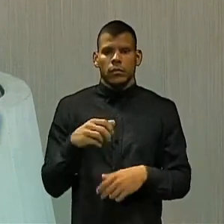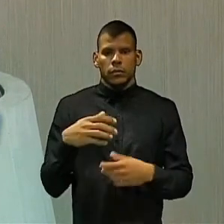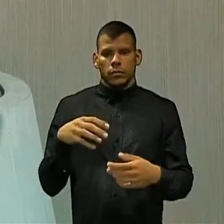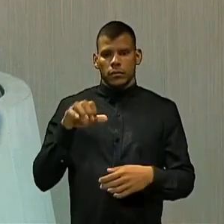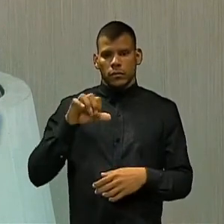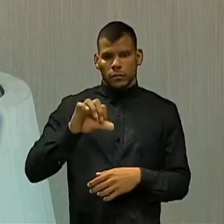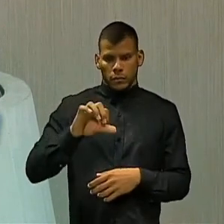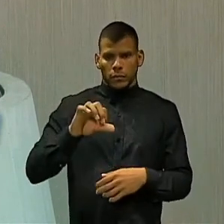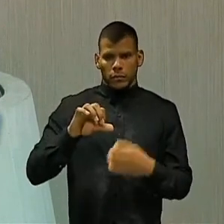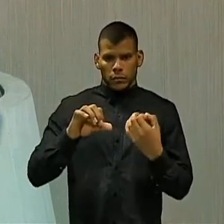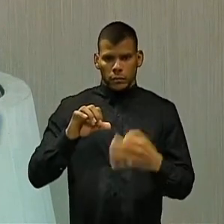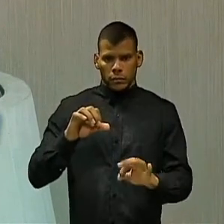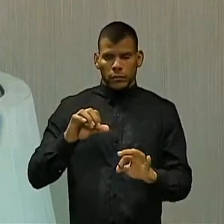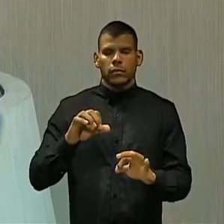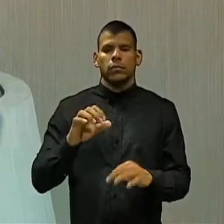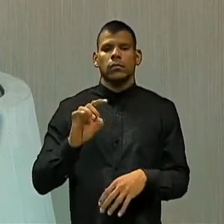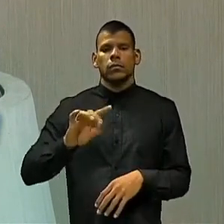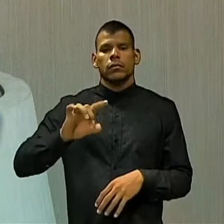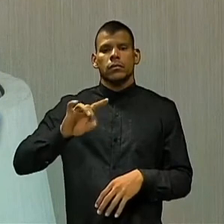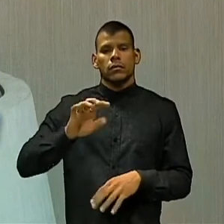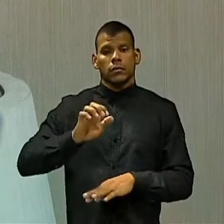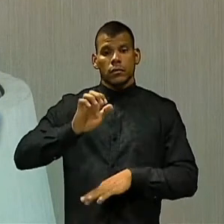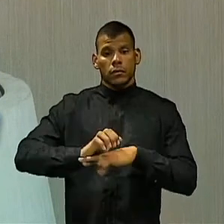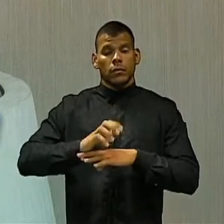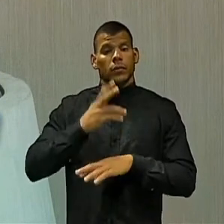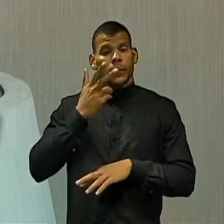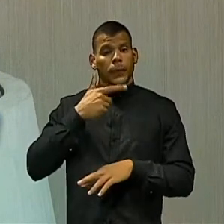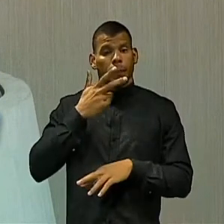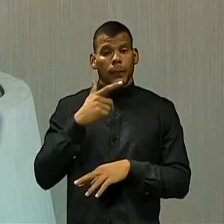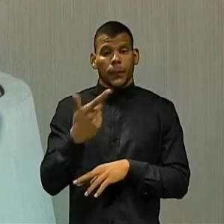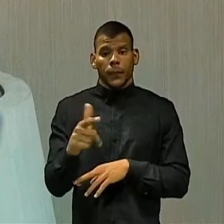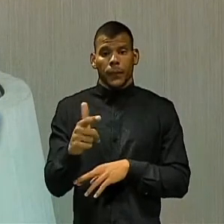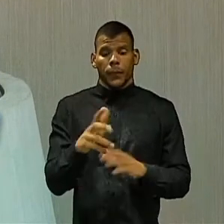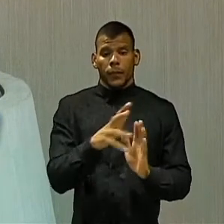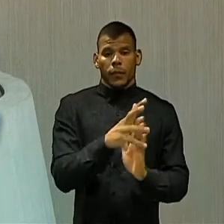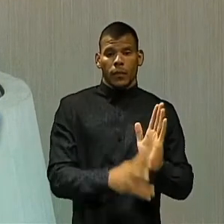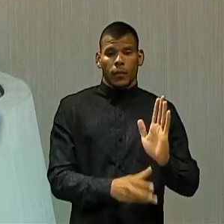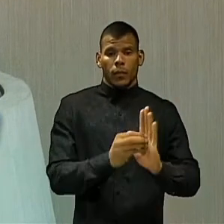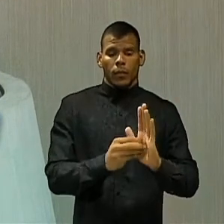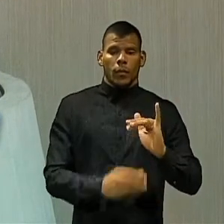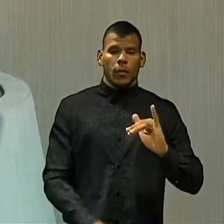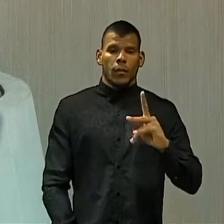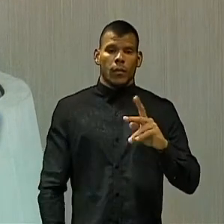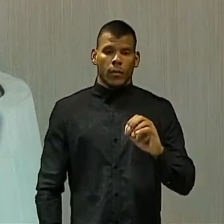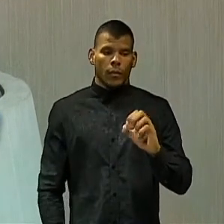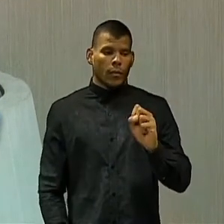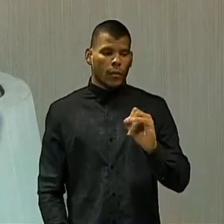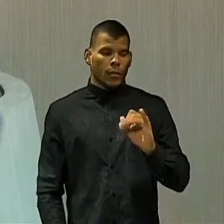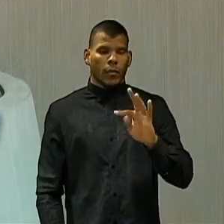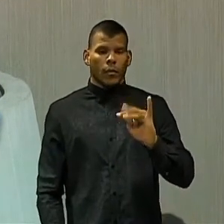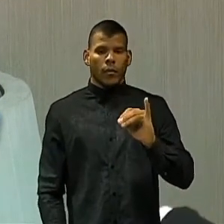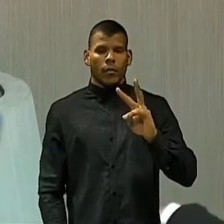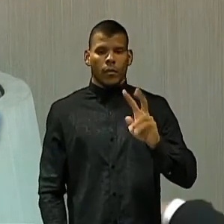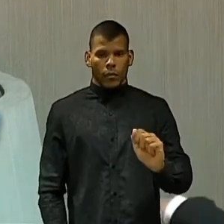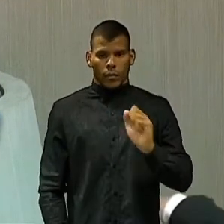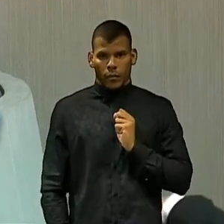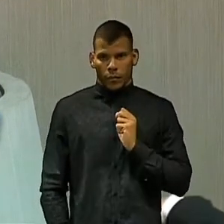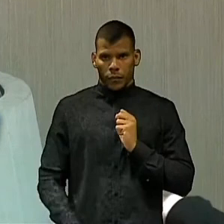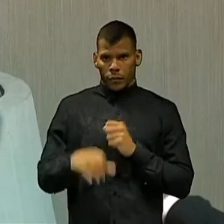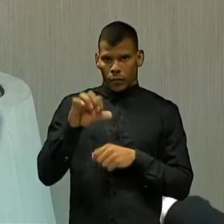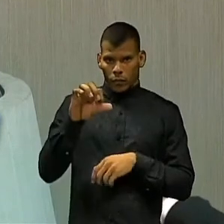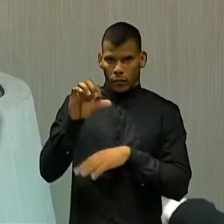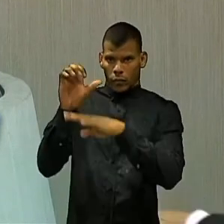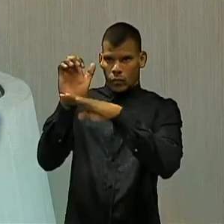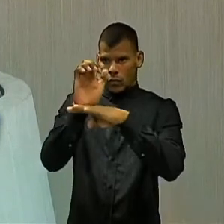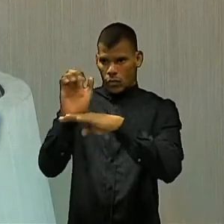deputado Sérgio, apenas o Ceará não tem emendas impositivas. Nove estados,